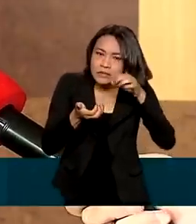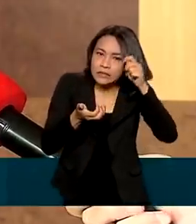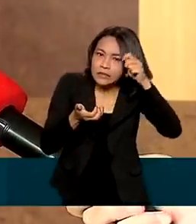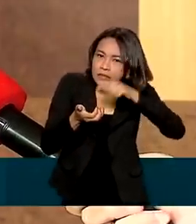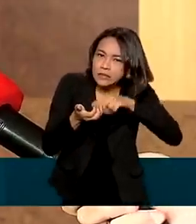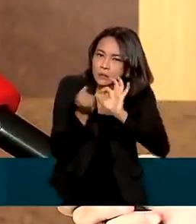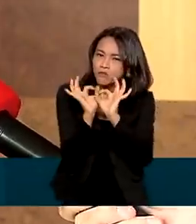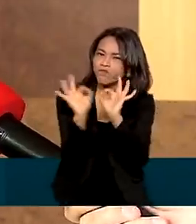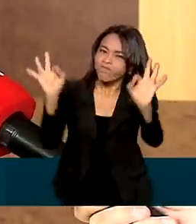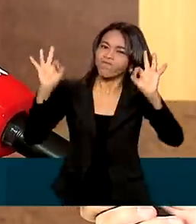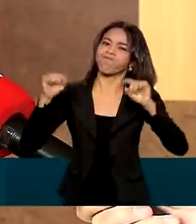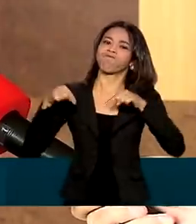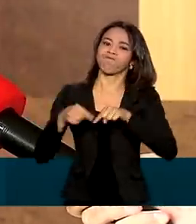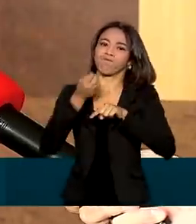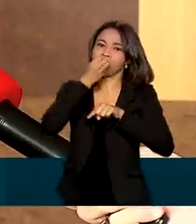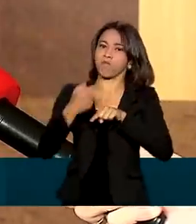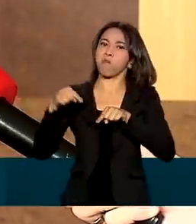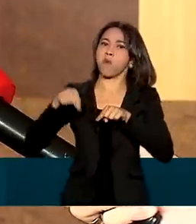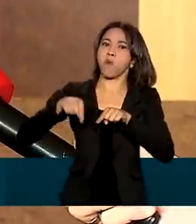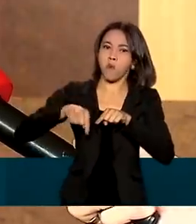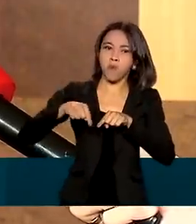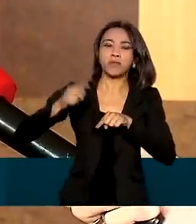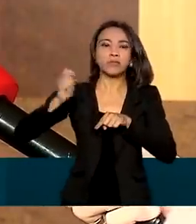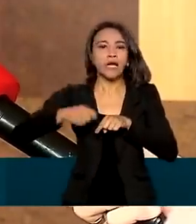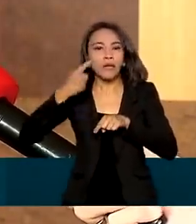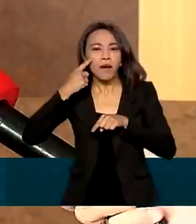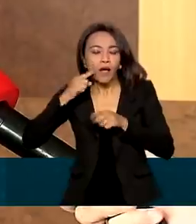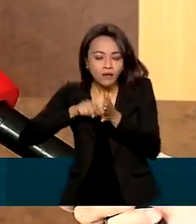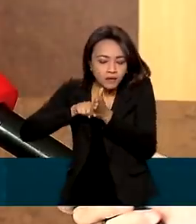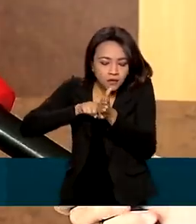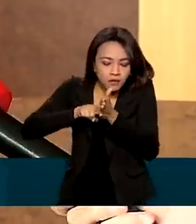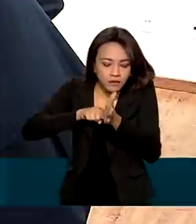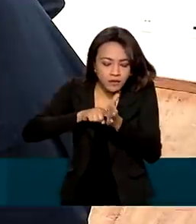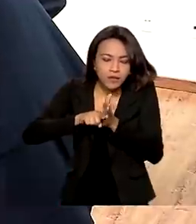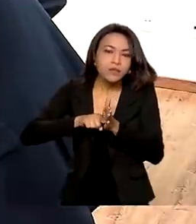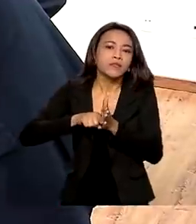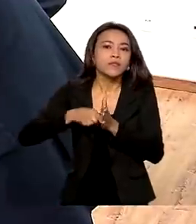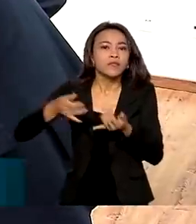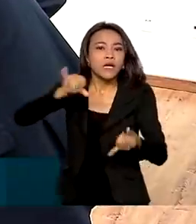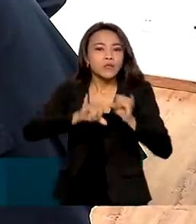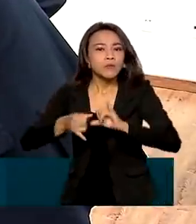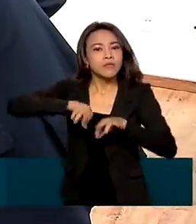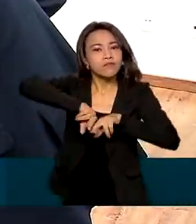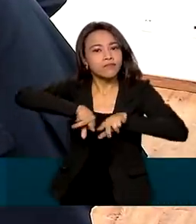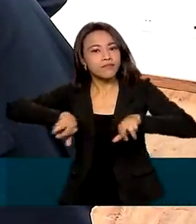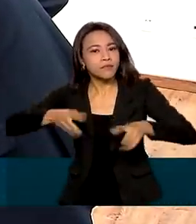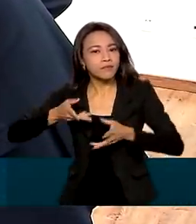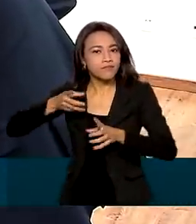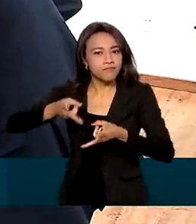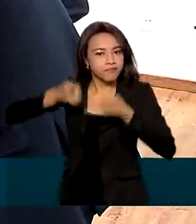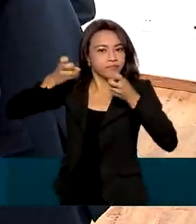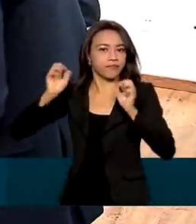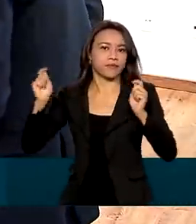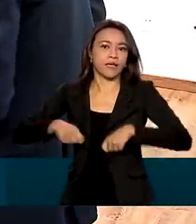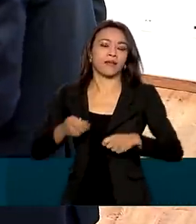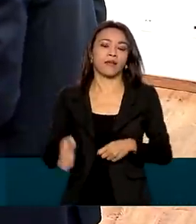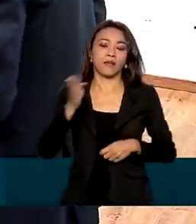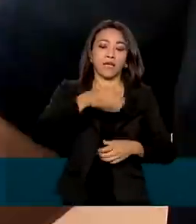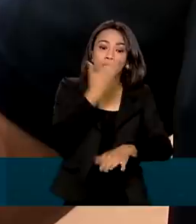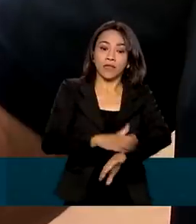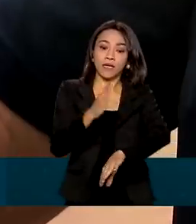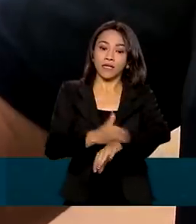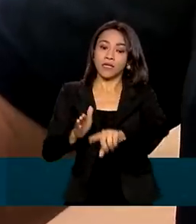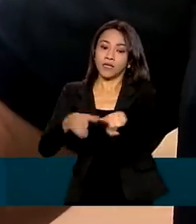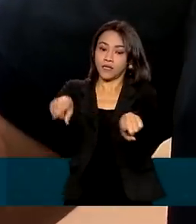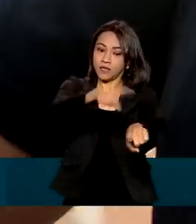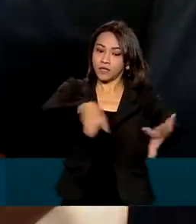mas eles todos são muito precisos, eles são capazes de aferir a substância exata. A capacitação de policiais rodoviários federais